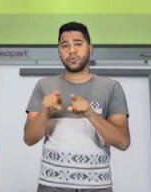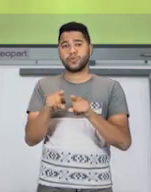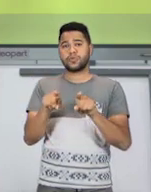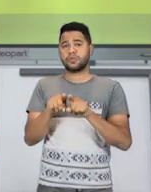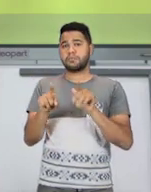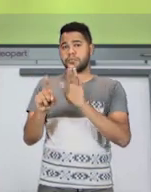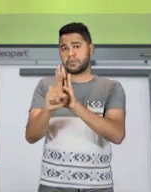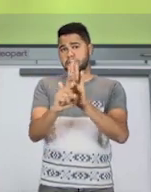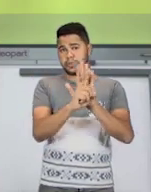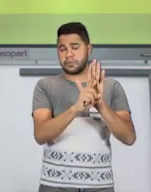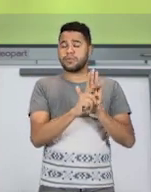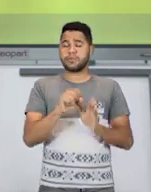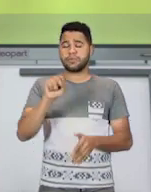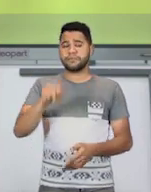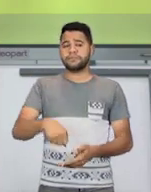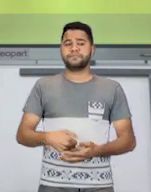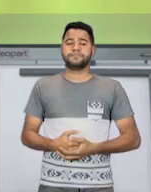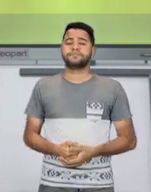personagem, sim.